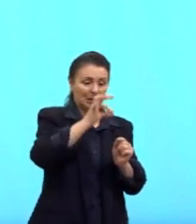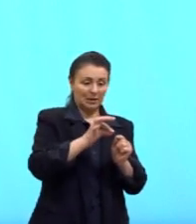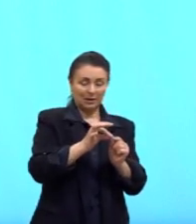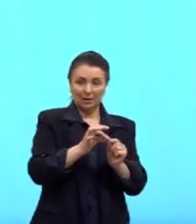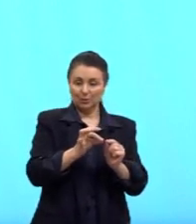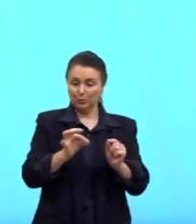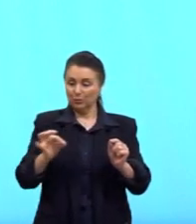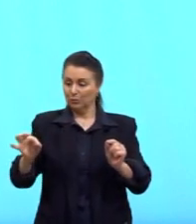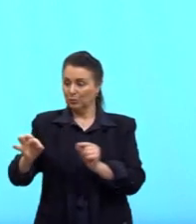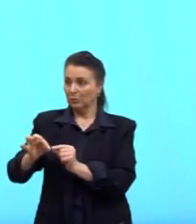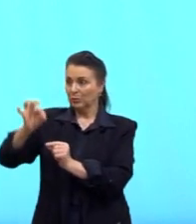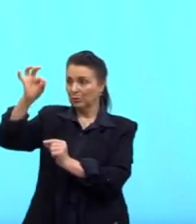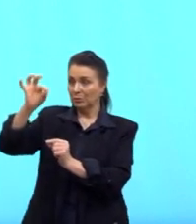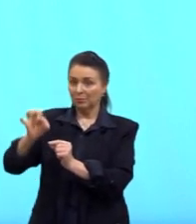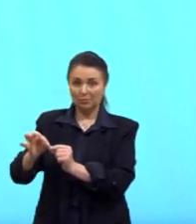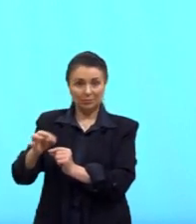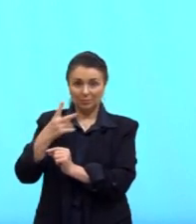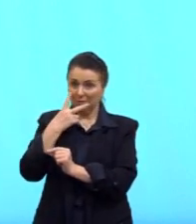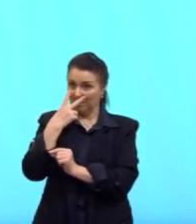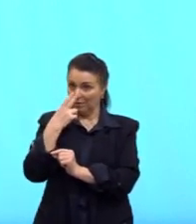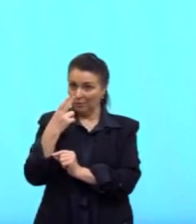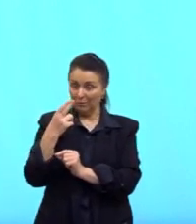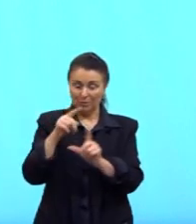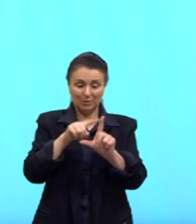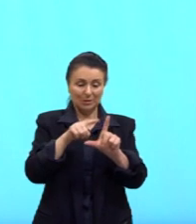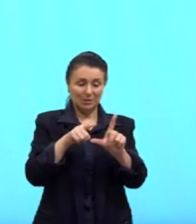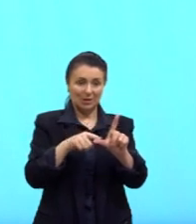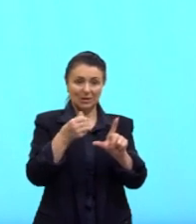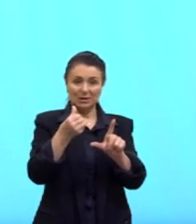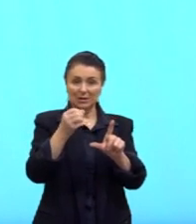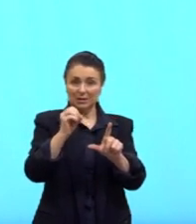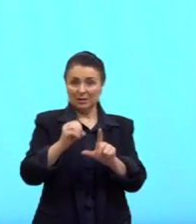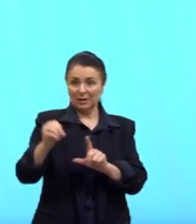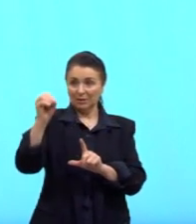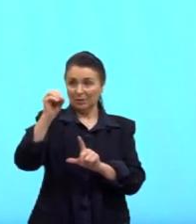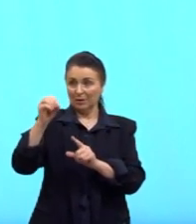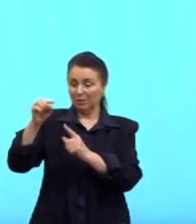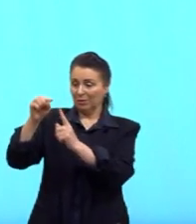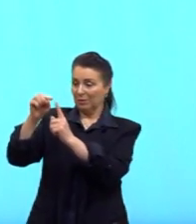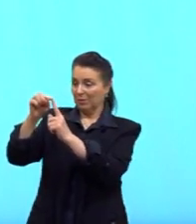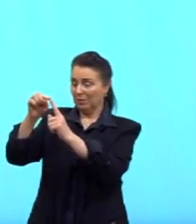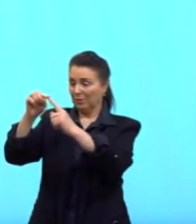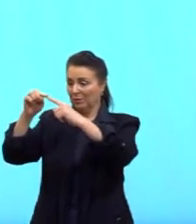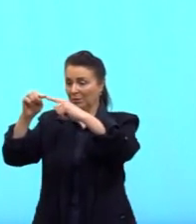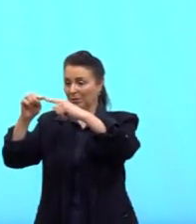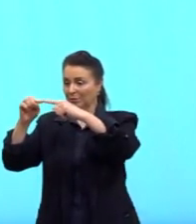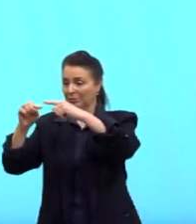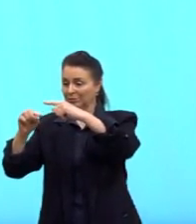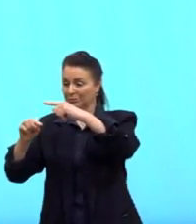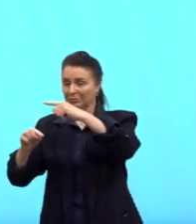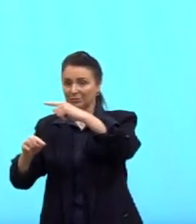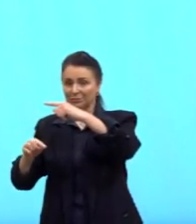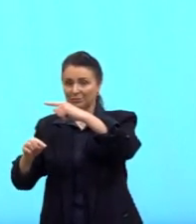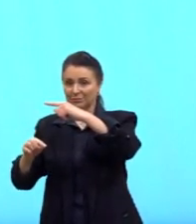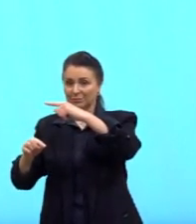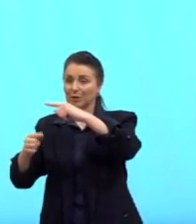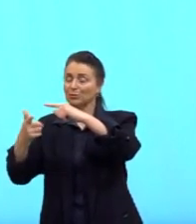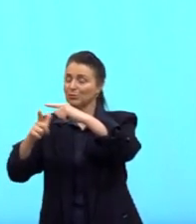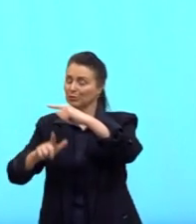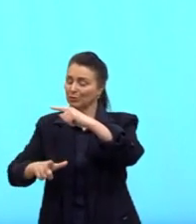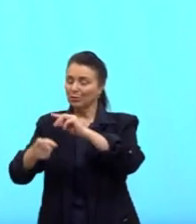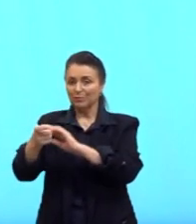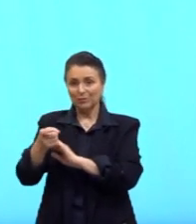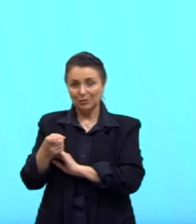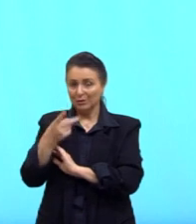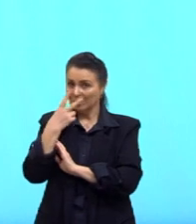segmento no chão e traçarmos a altura, ali no pontinho da extremidade da nossa base maior, vai se repetir a medida